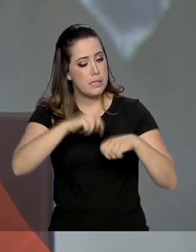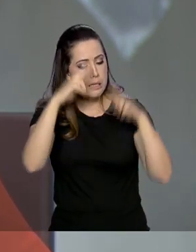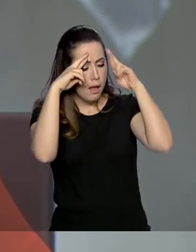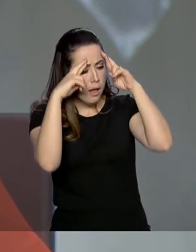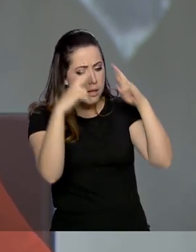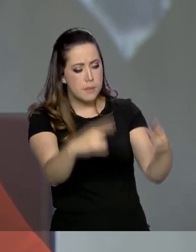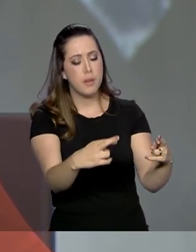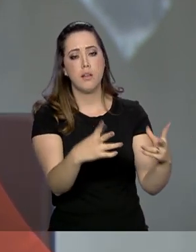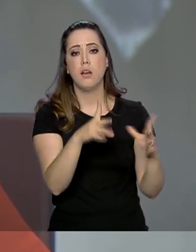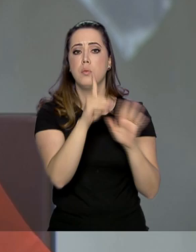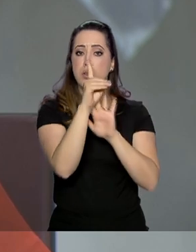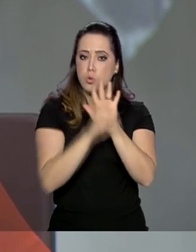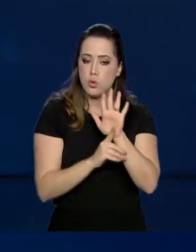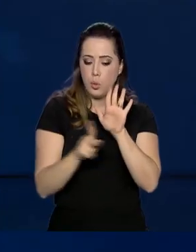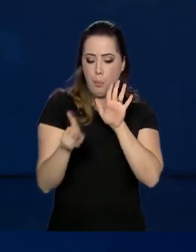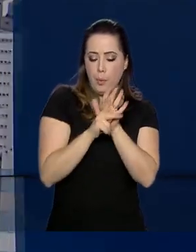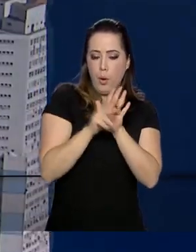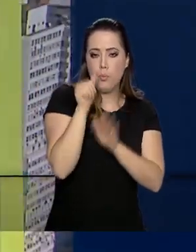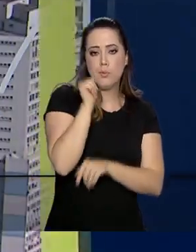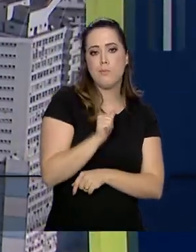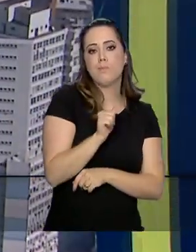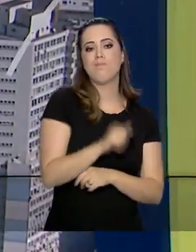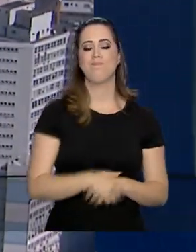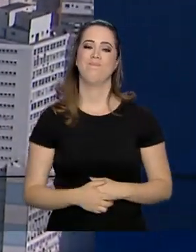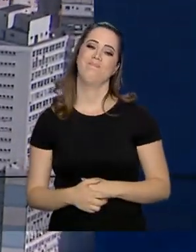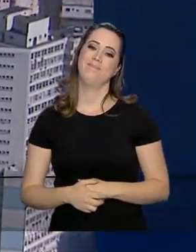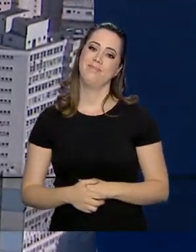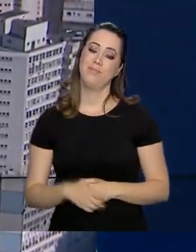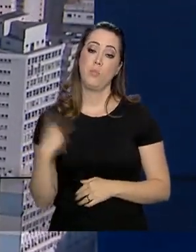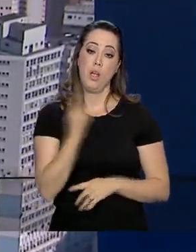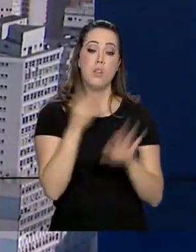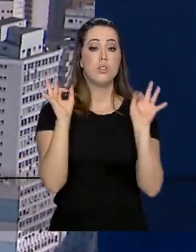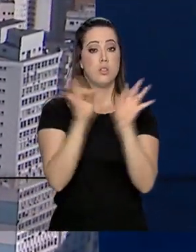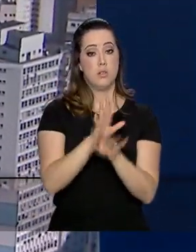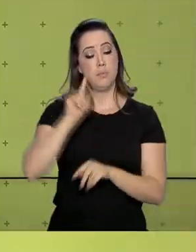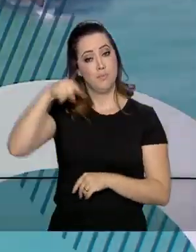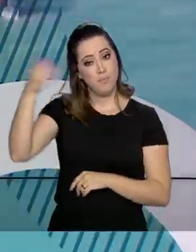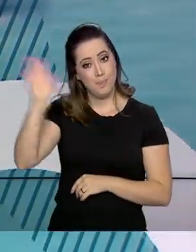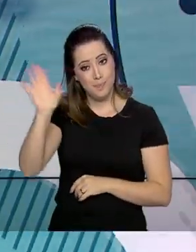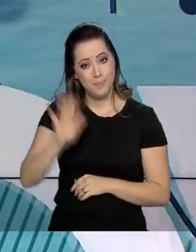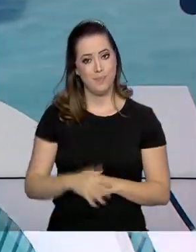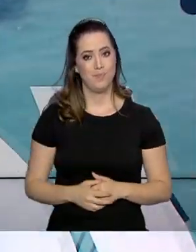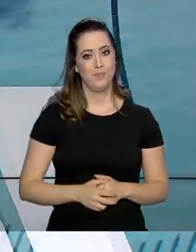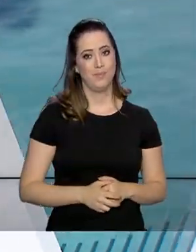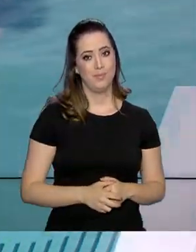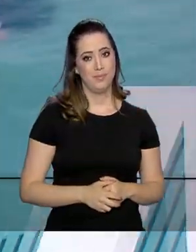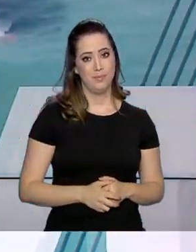pelo seu direito de ser mulher. E a gente fica por aqui. Até a próxima edição.